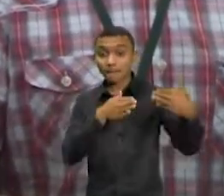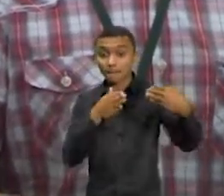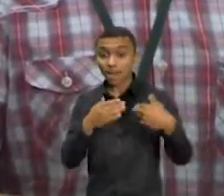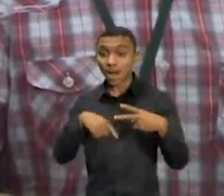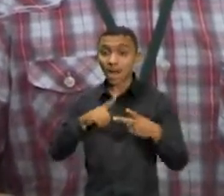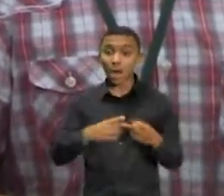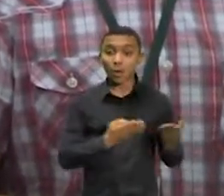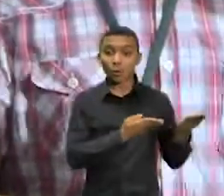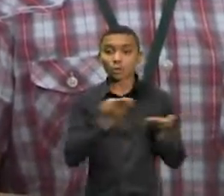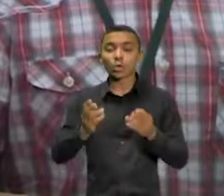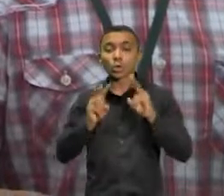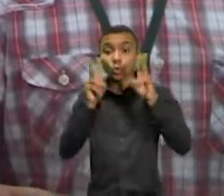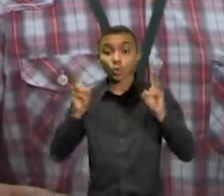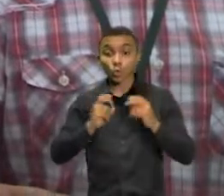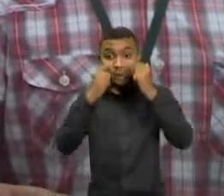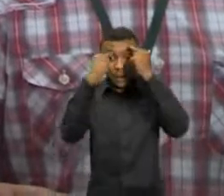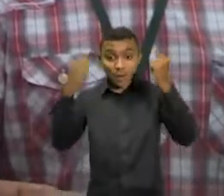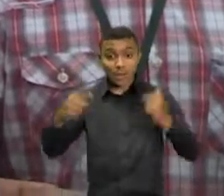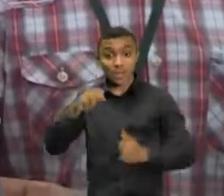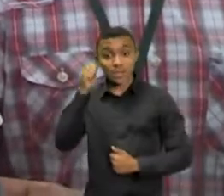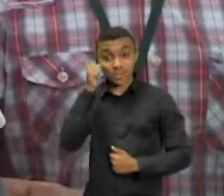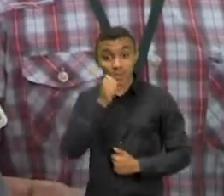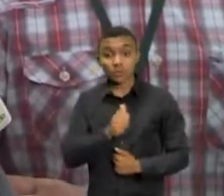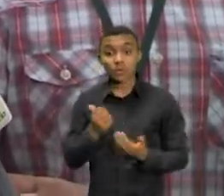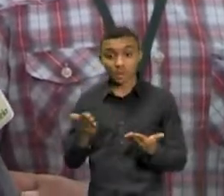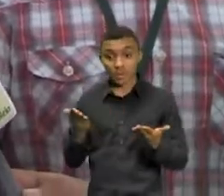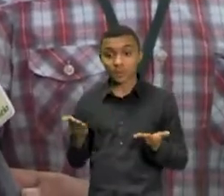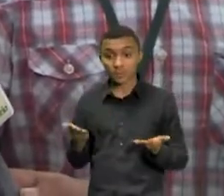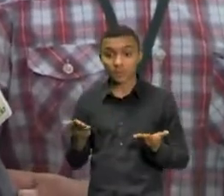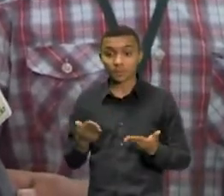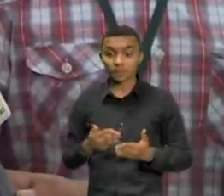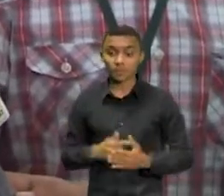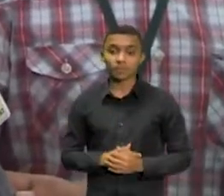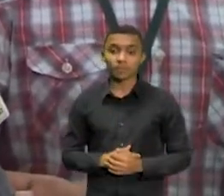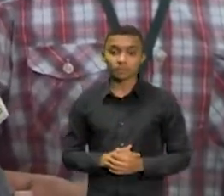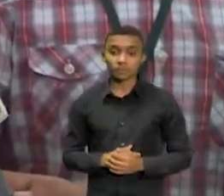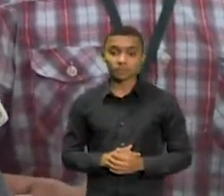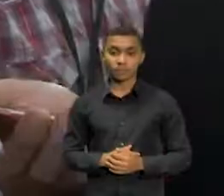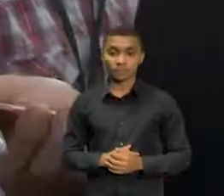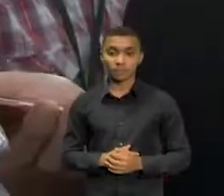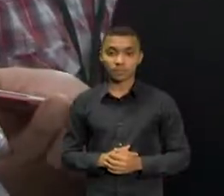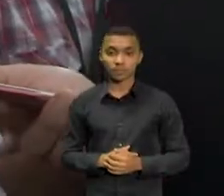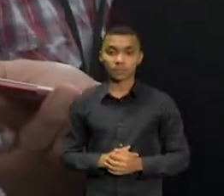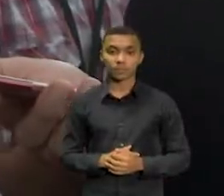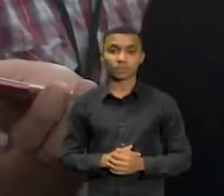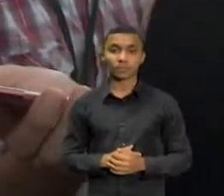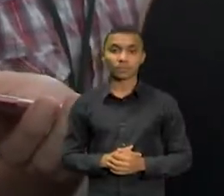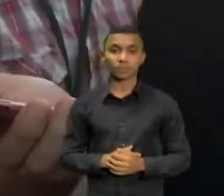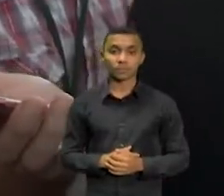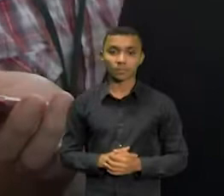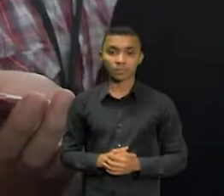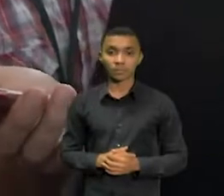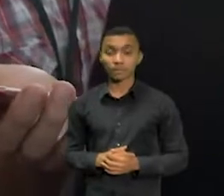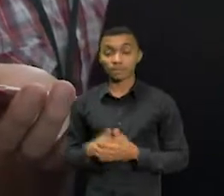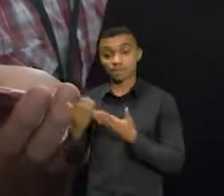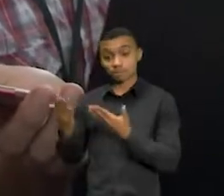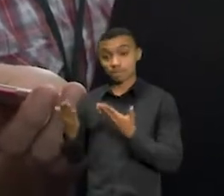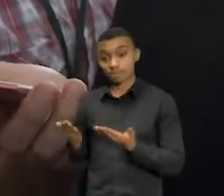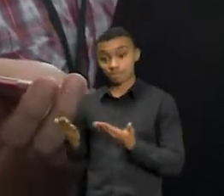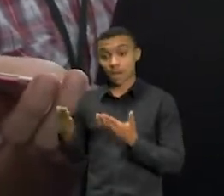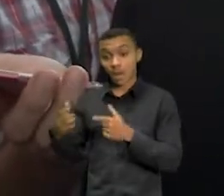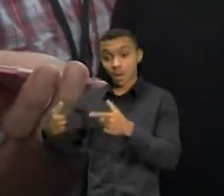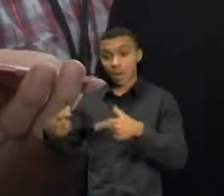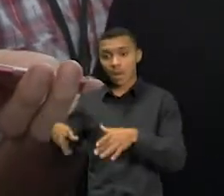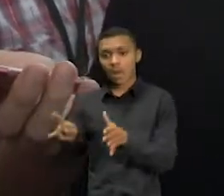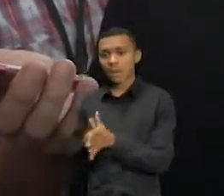relacionadas à violência contra esse segmento, que é o segmento da mulher, o segmento feminino. Esse é um equipamento importantíssimo,